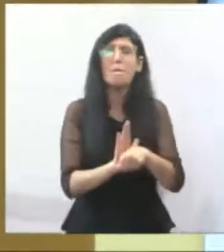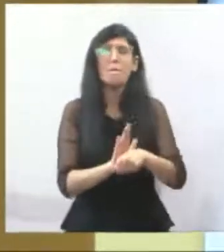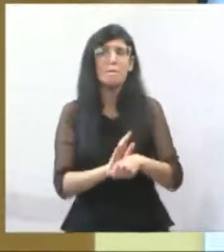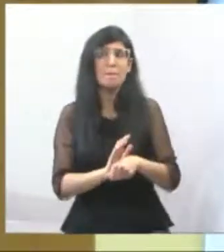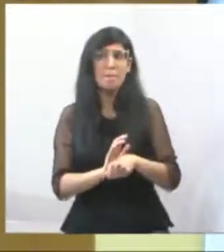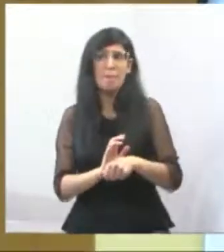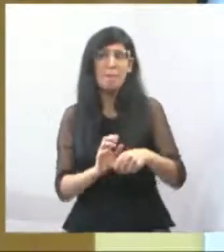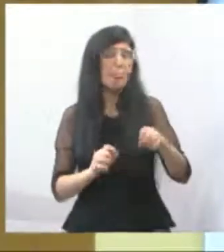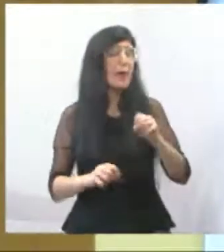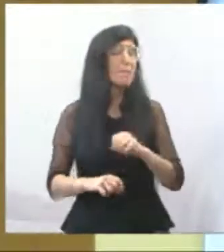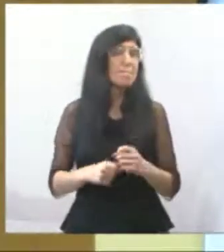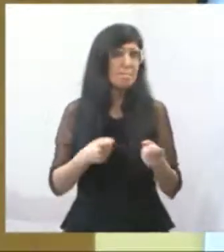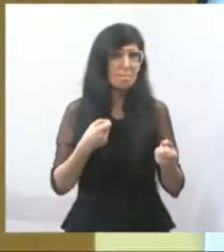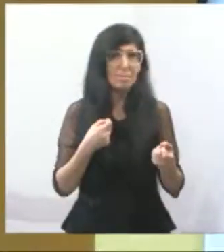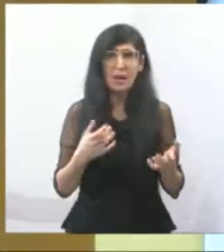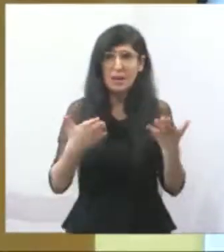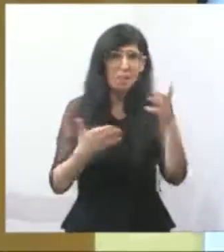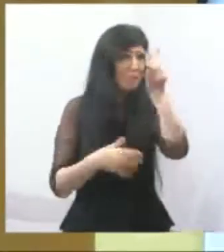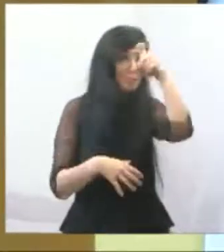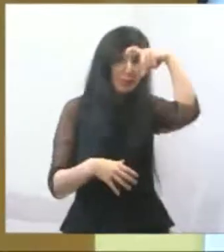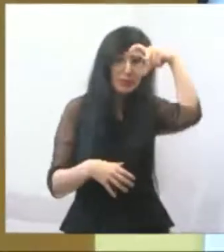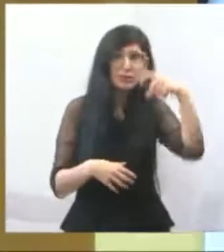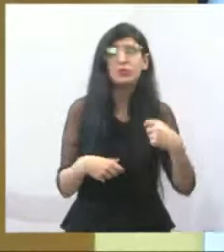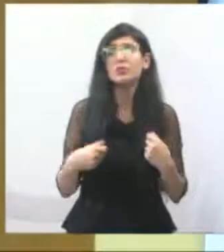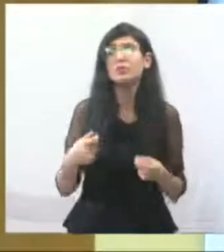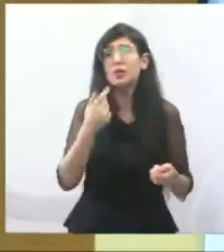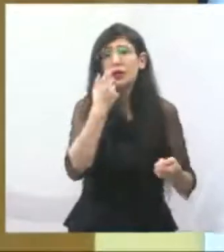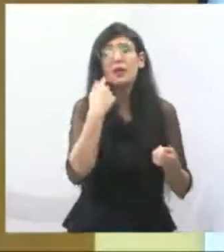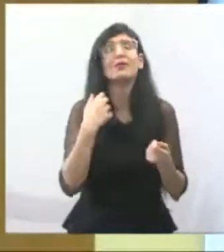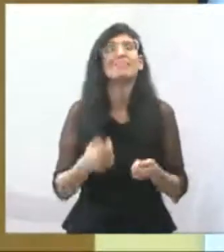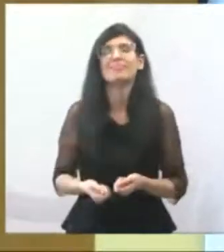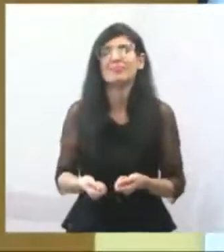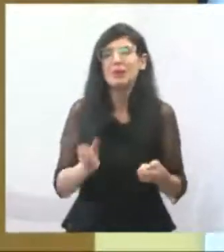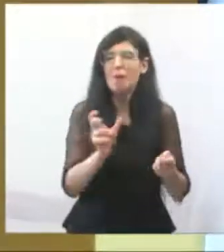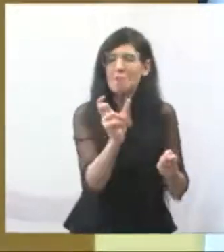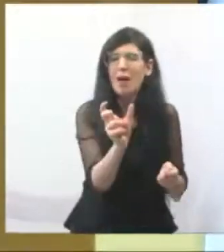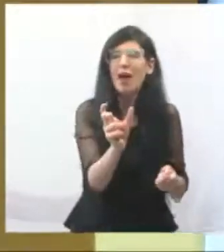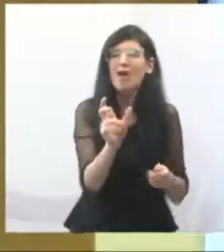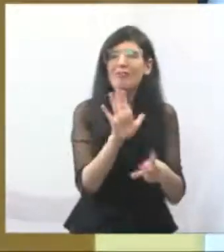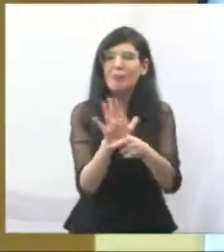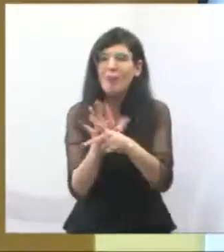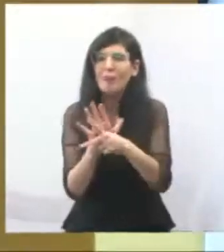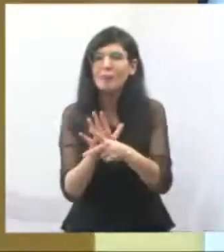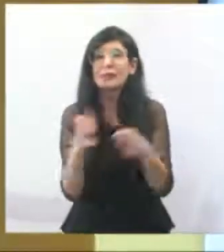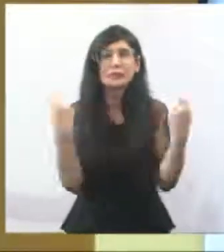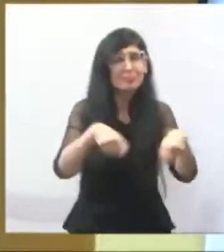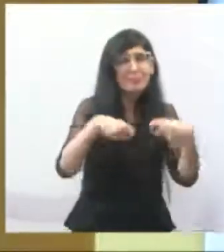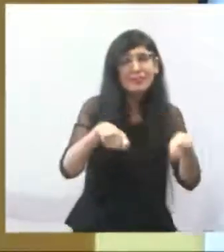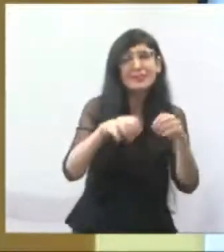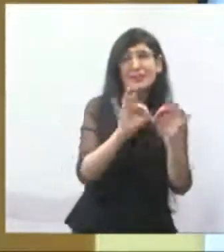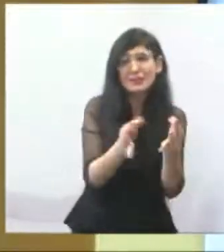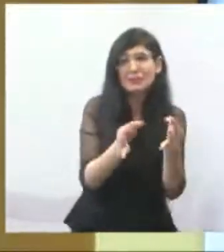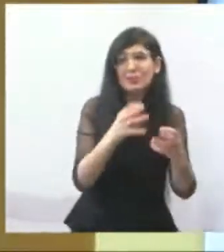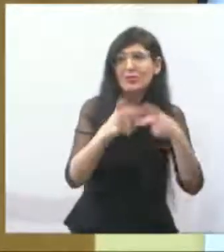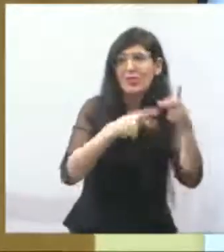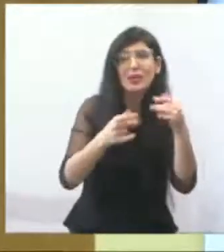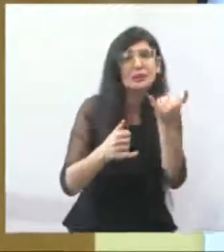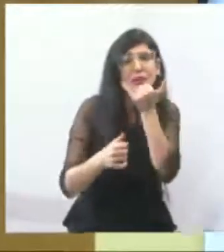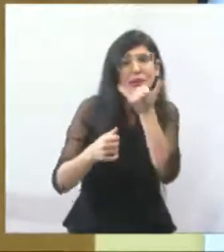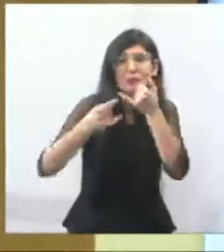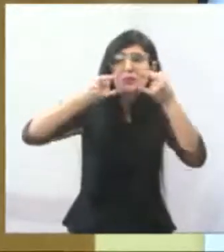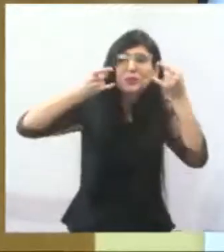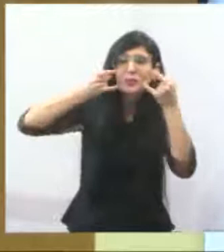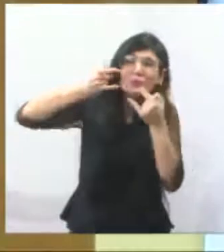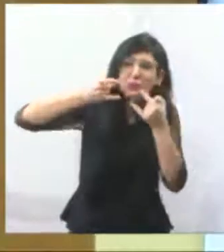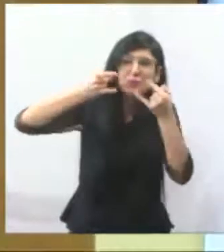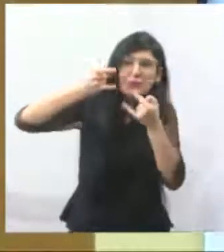simples para o usuário. Nós, e eu que atendo toda uma vida, desculpe gente que minha máscara está caindo, a gente está,